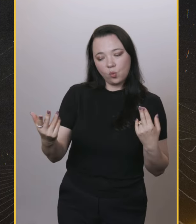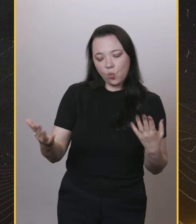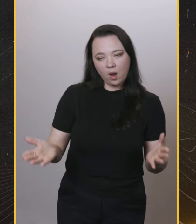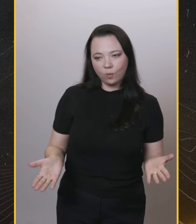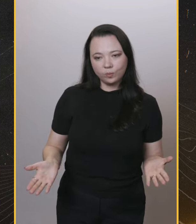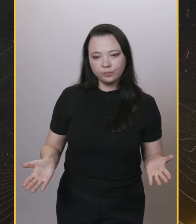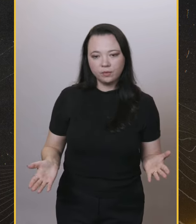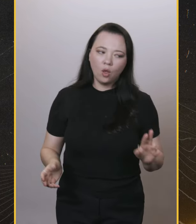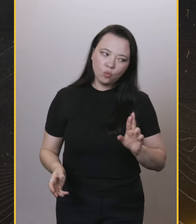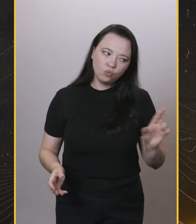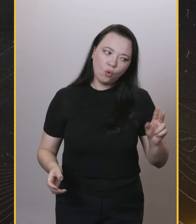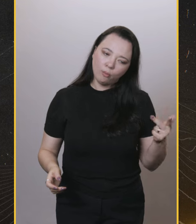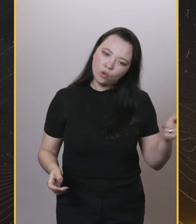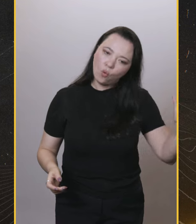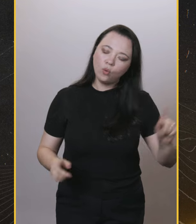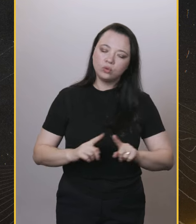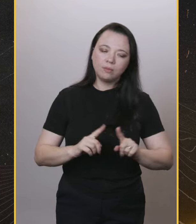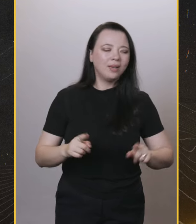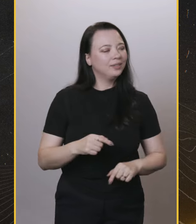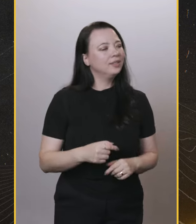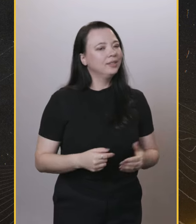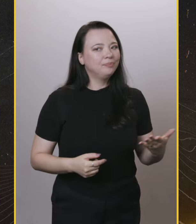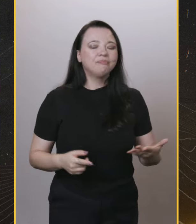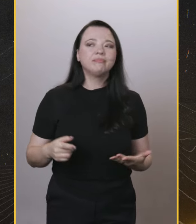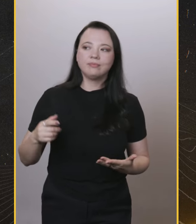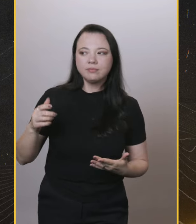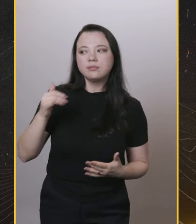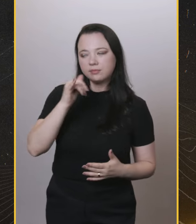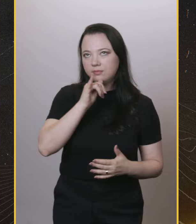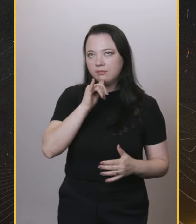Ah, tinha. Tinha. Hoje, isso aí tem pra todo lugar, né? Crocodilagem, eu quero dizer. É. É.